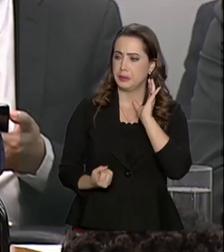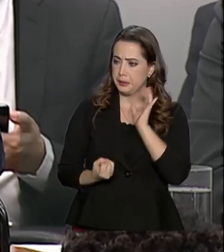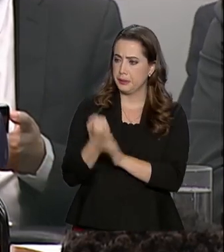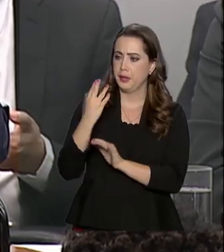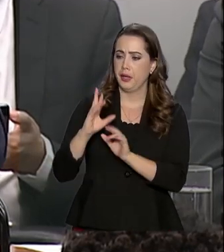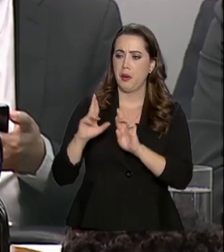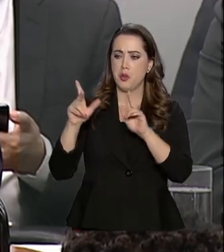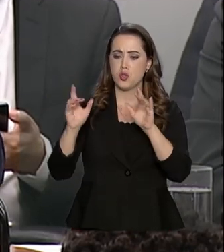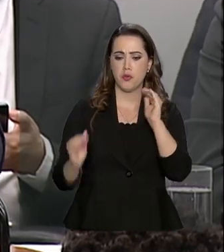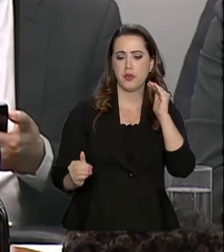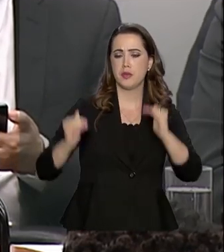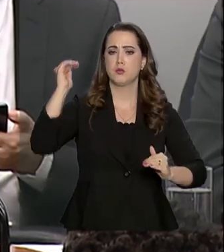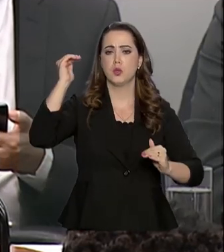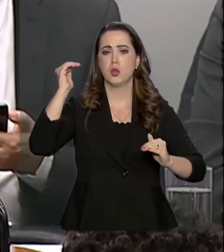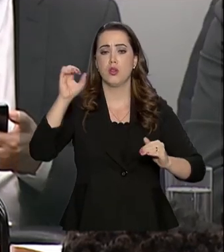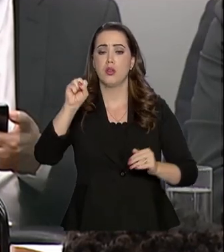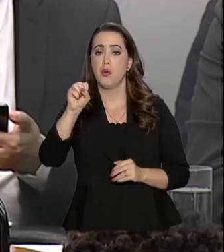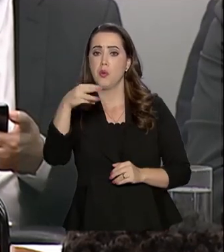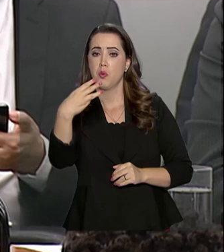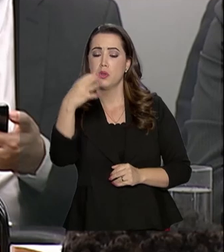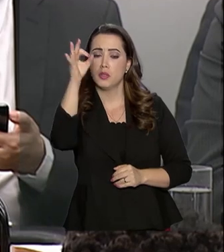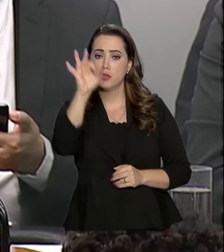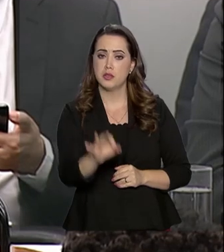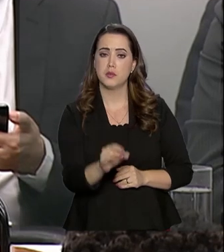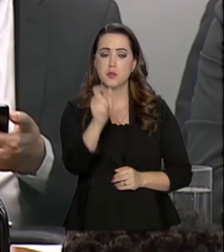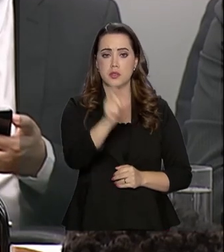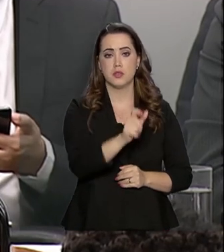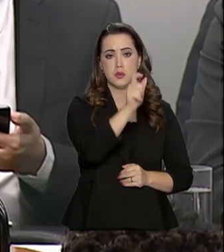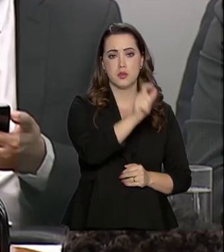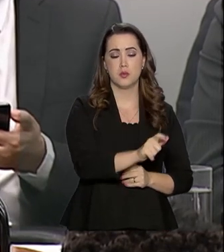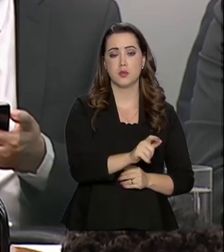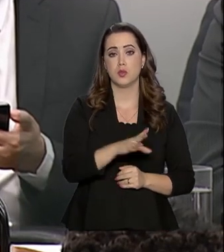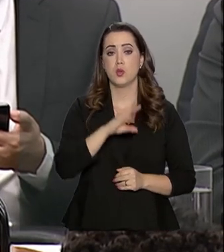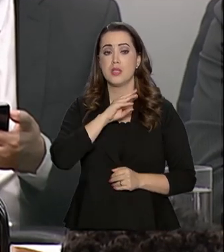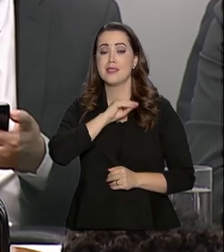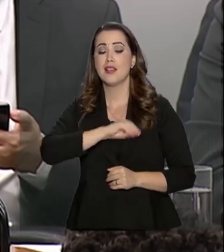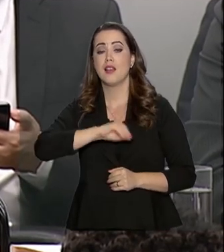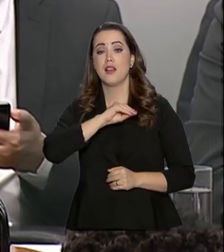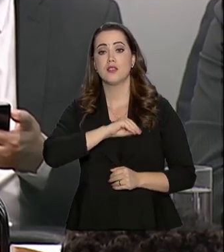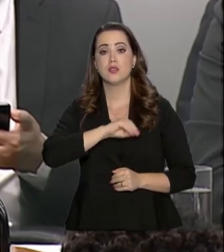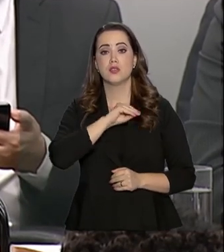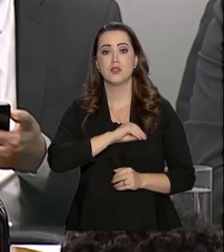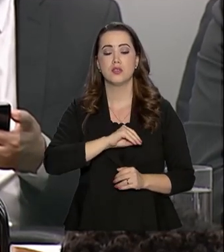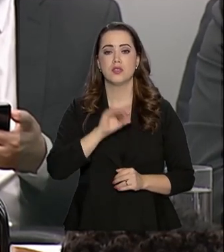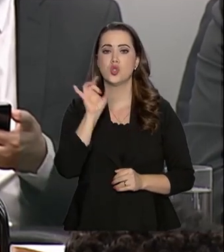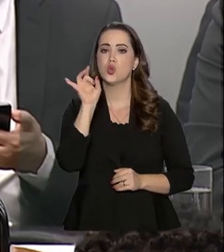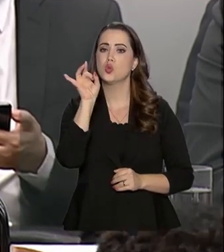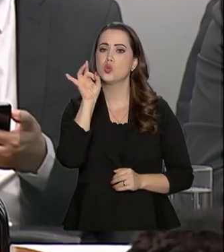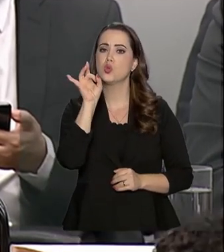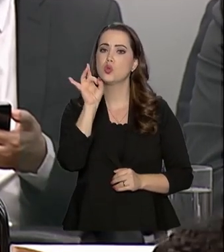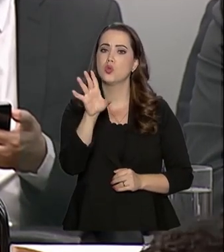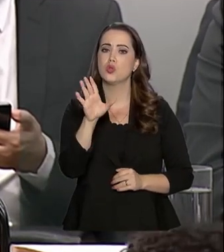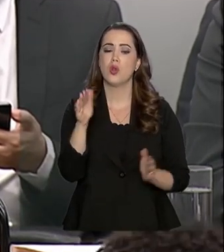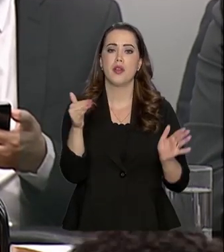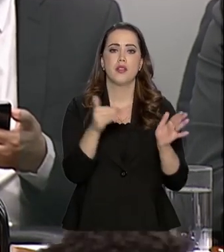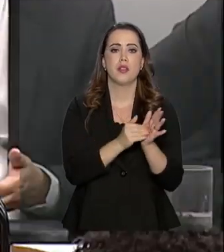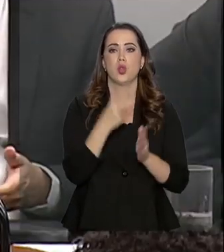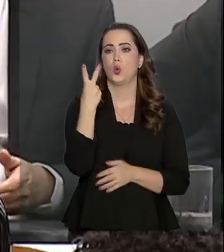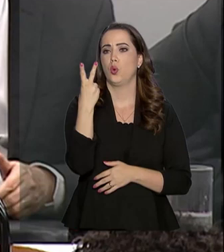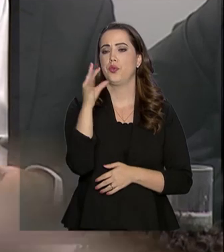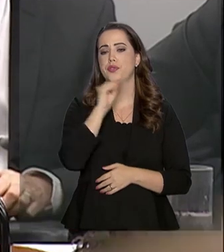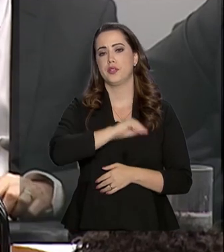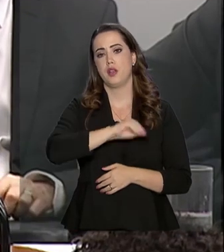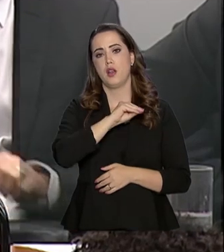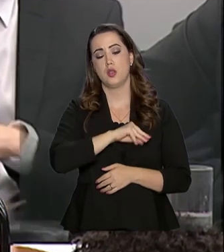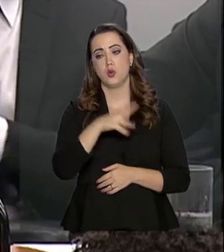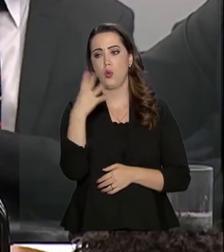desigualdades. 83% dos brasileiros ganham aposentadorias só até dois salários mínimos.